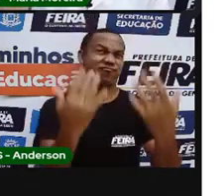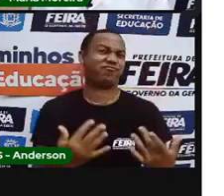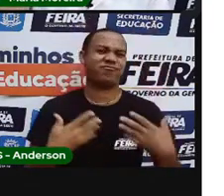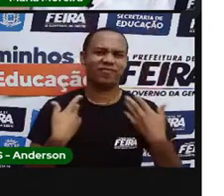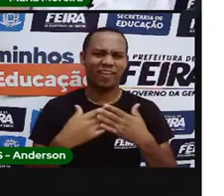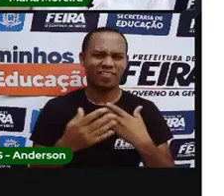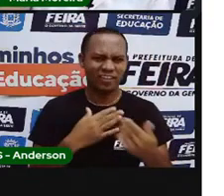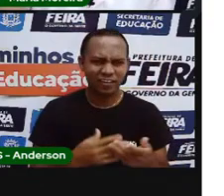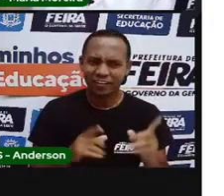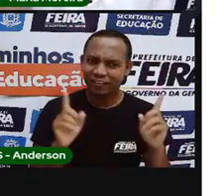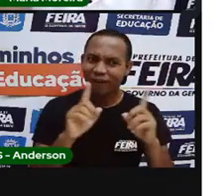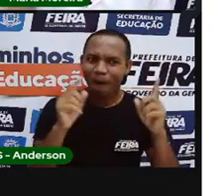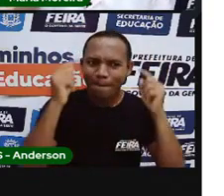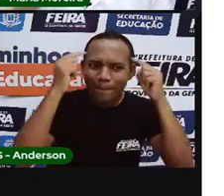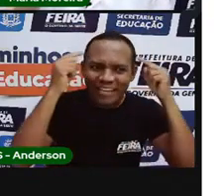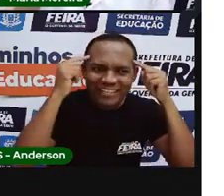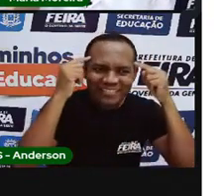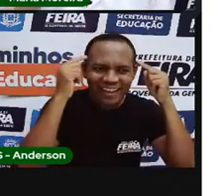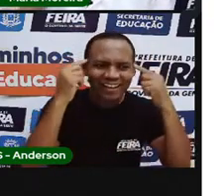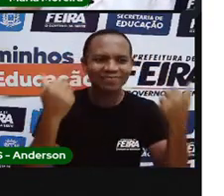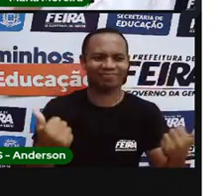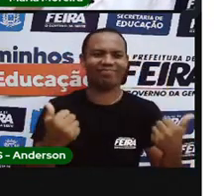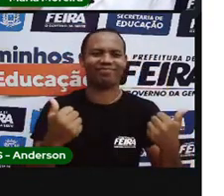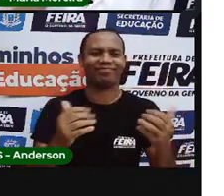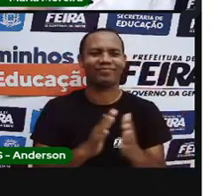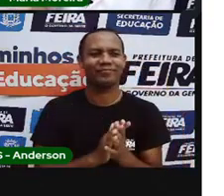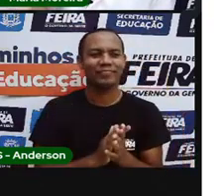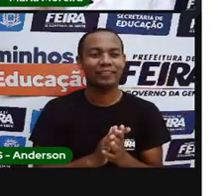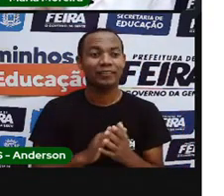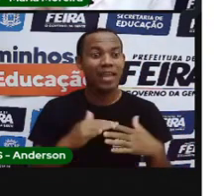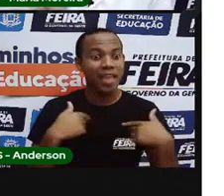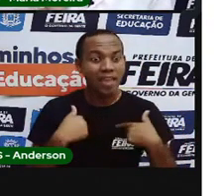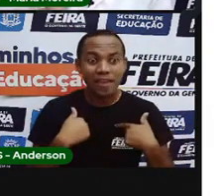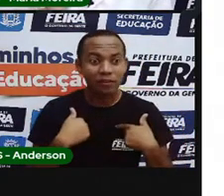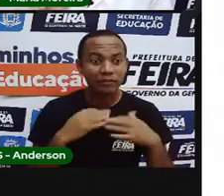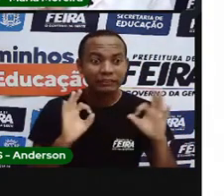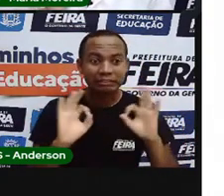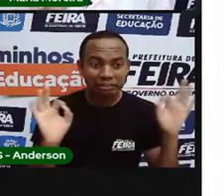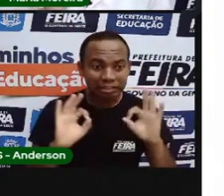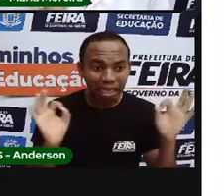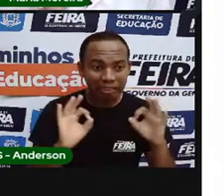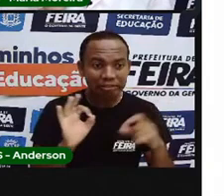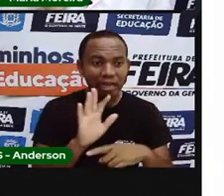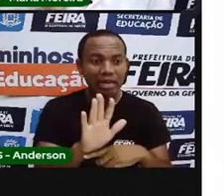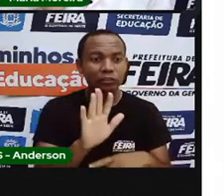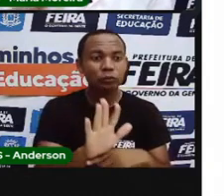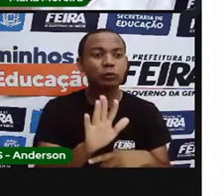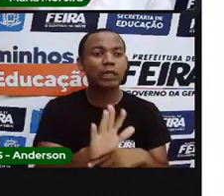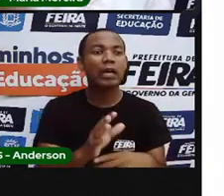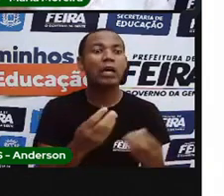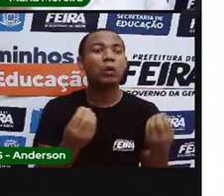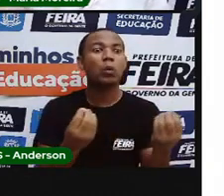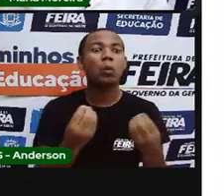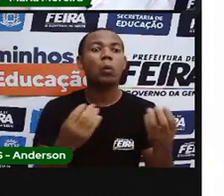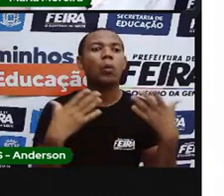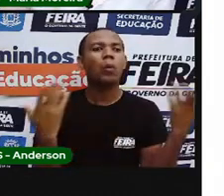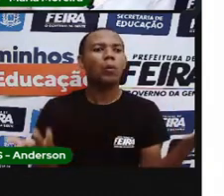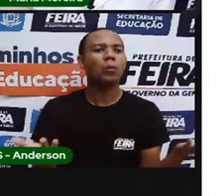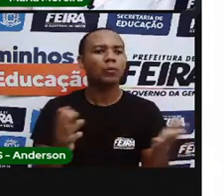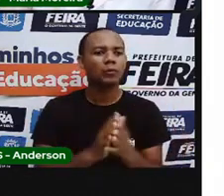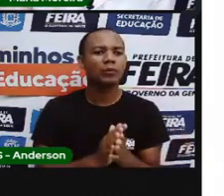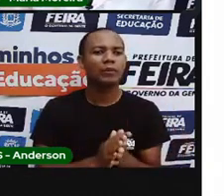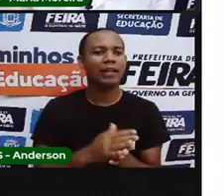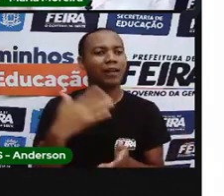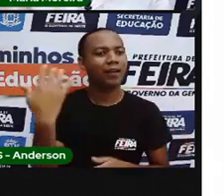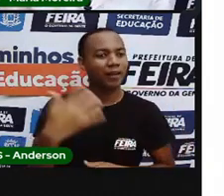hora de vocês começarem, ó, a pensar. E se eu não economizar essa água? O que que pode acontecer? Fora, né, a conta